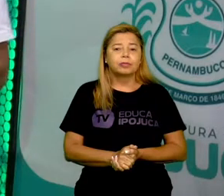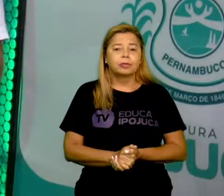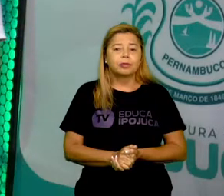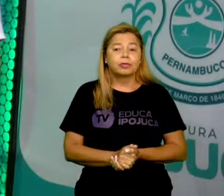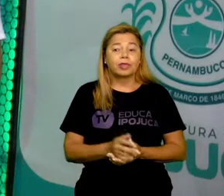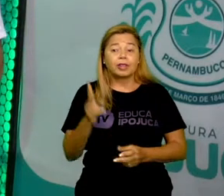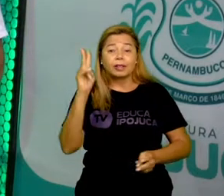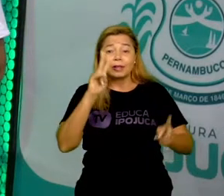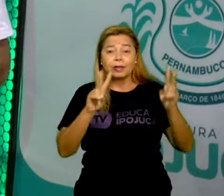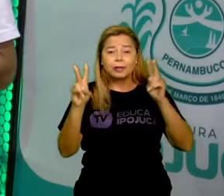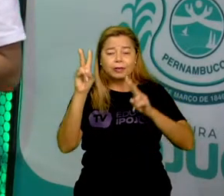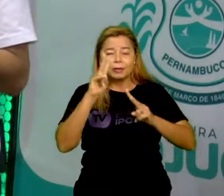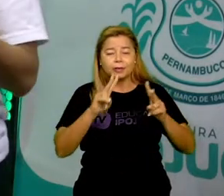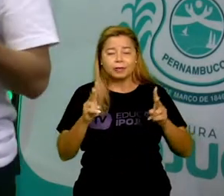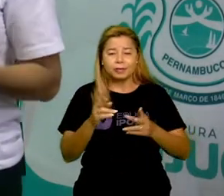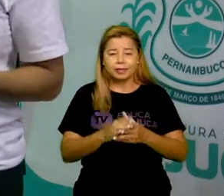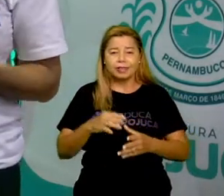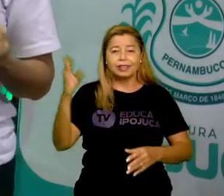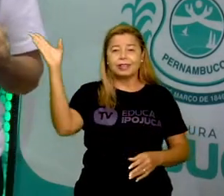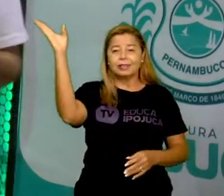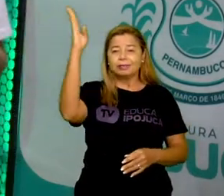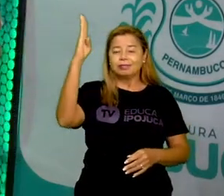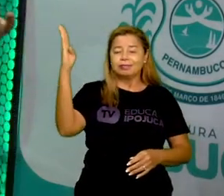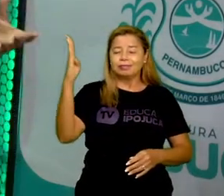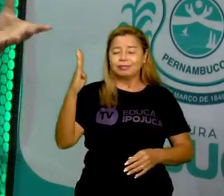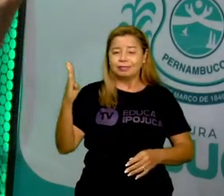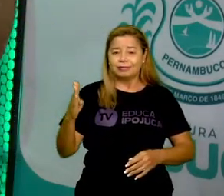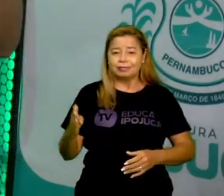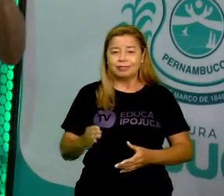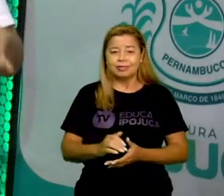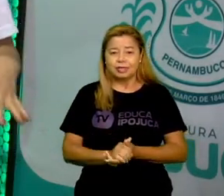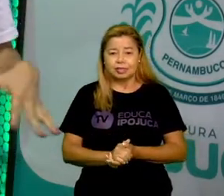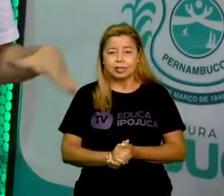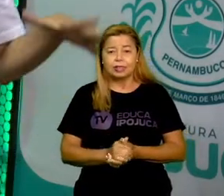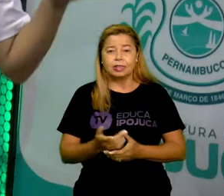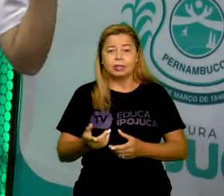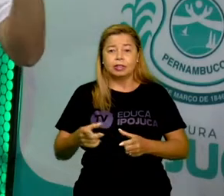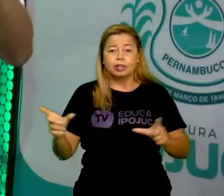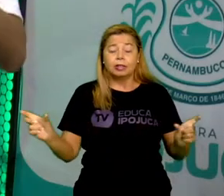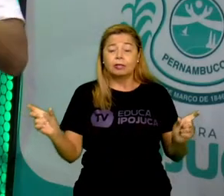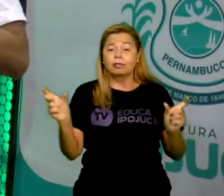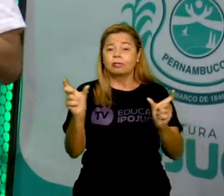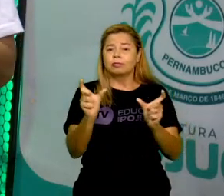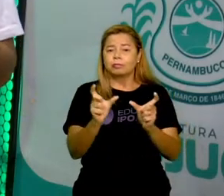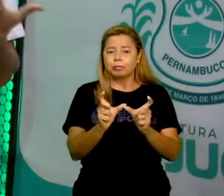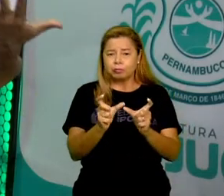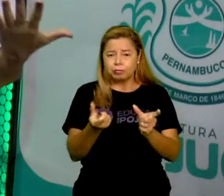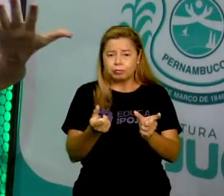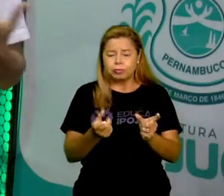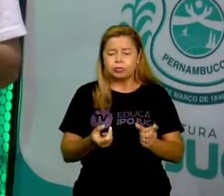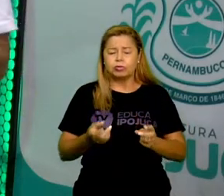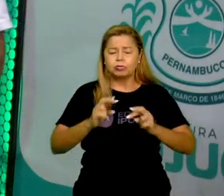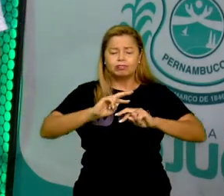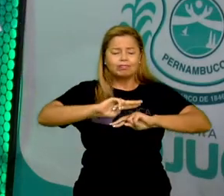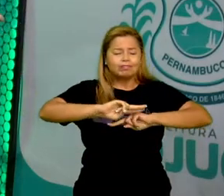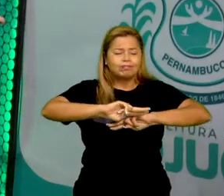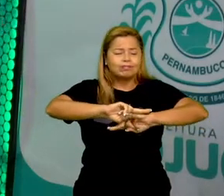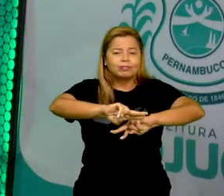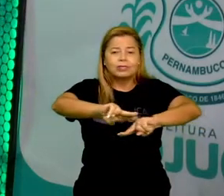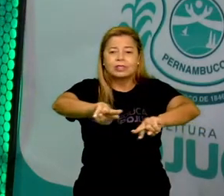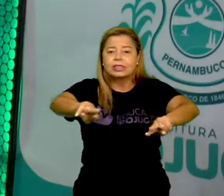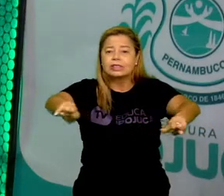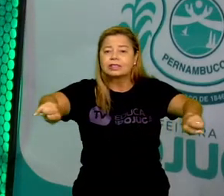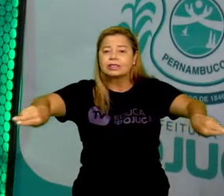Olha que o Brasil, a gente já aprendeu, que o Brasil é composto por uma diversidade muito grande de